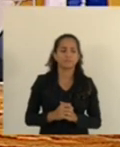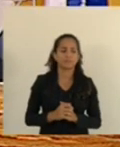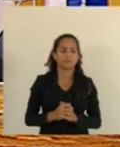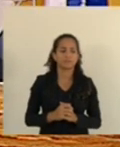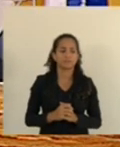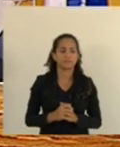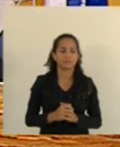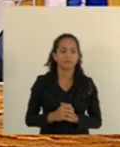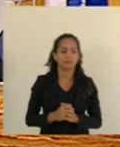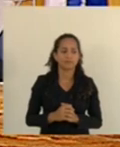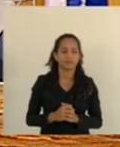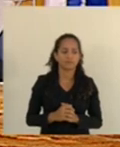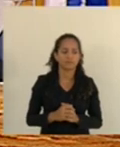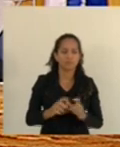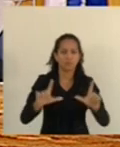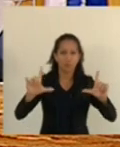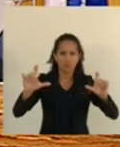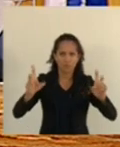É a mesma foto, né?